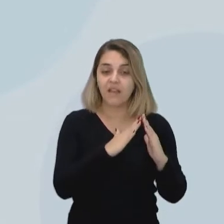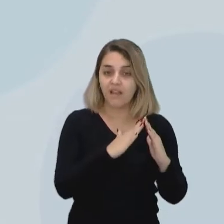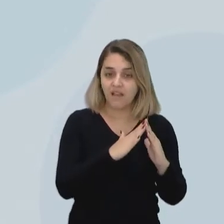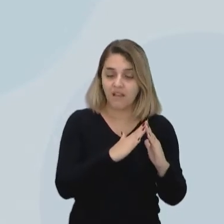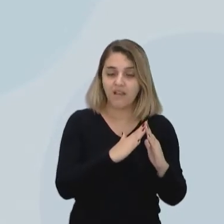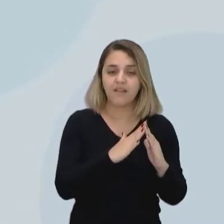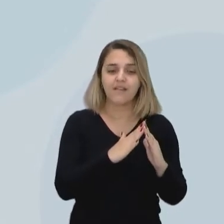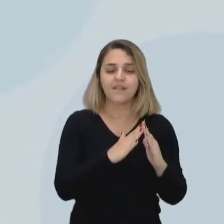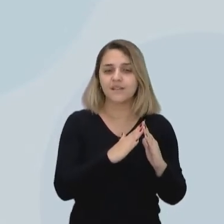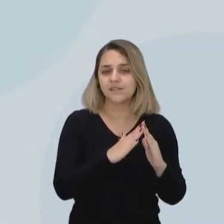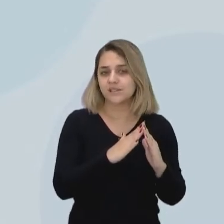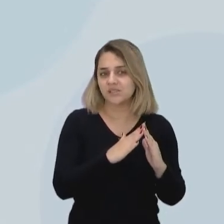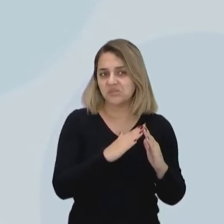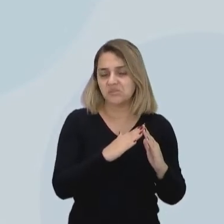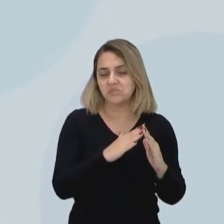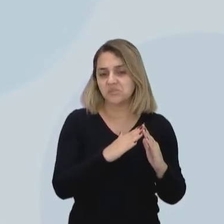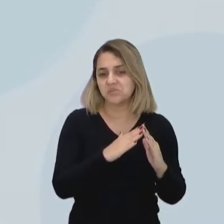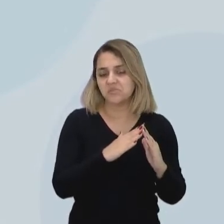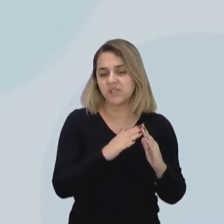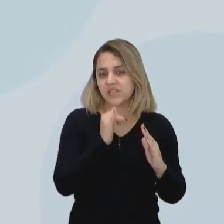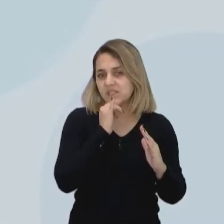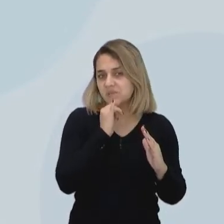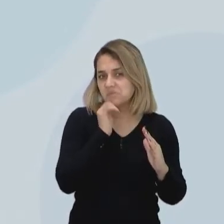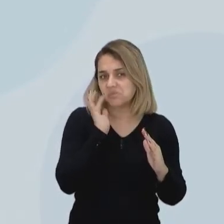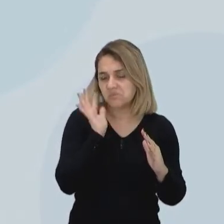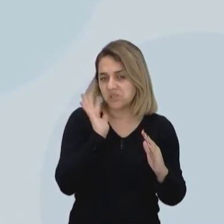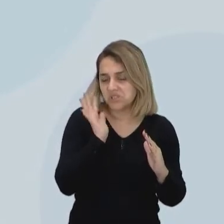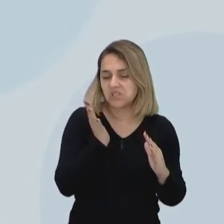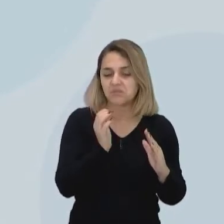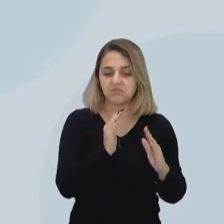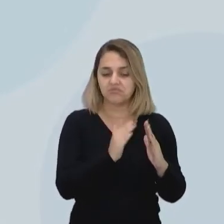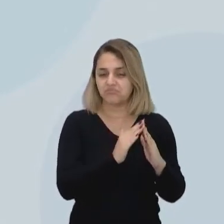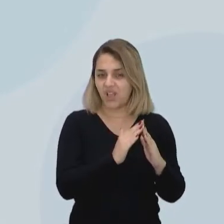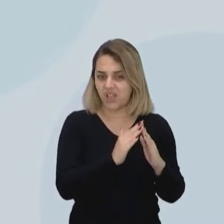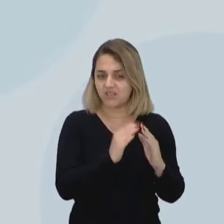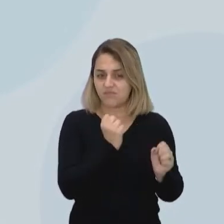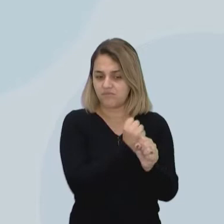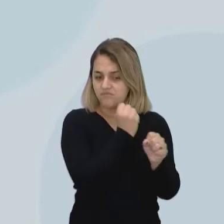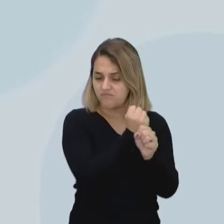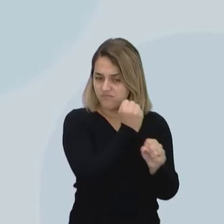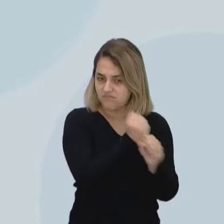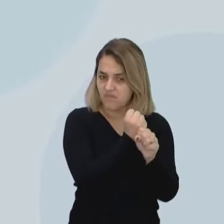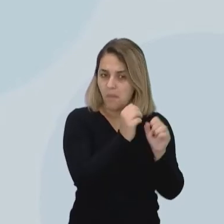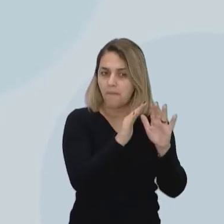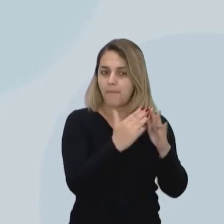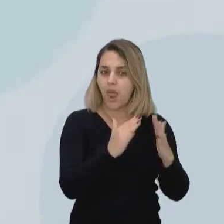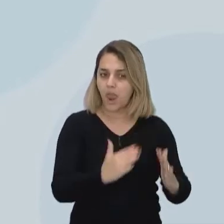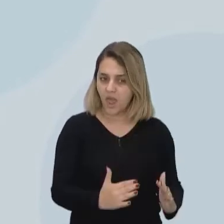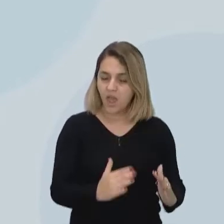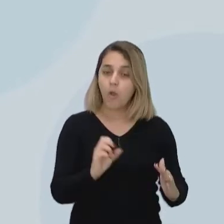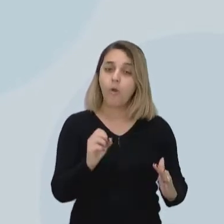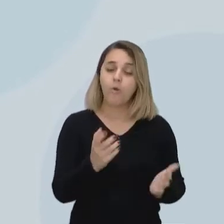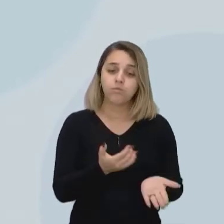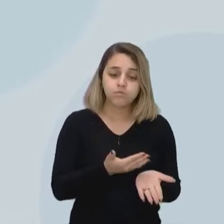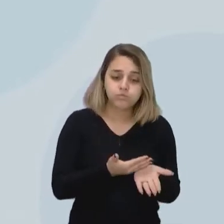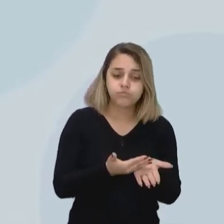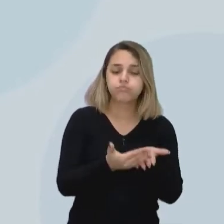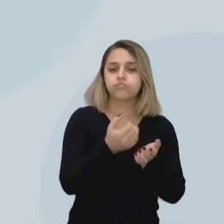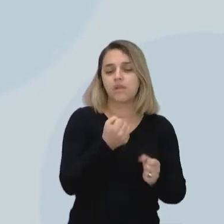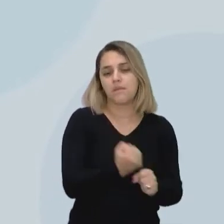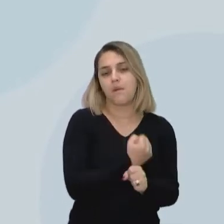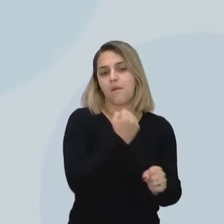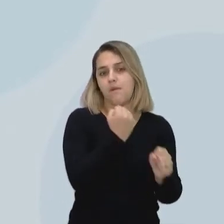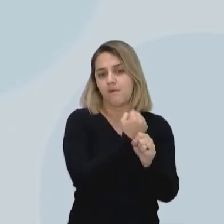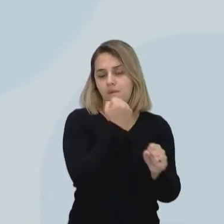de repente, vai ter que ser reformada ou mesmo construída, nós temos